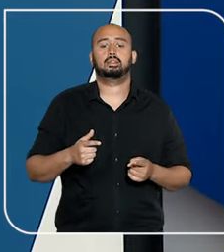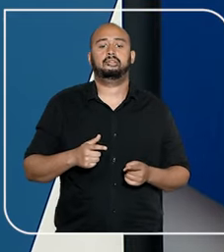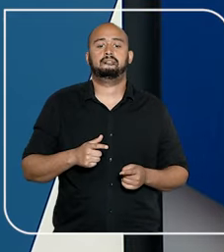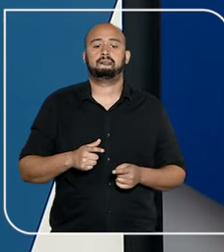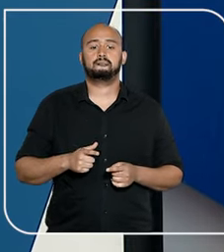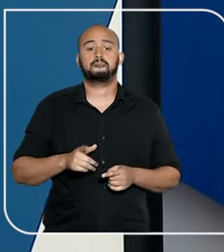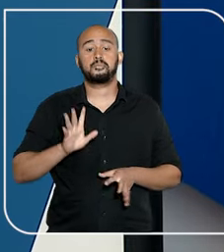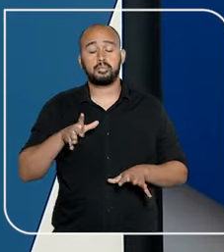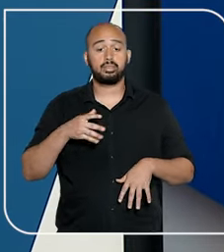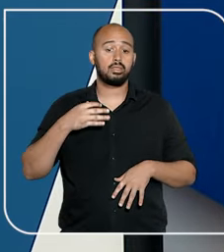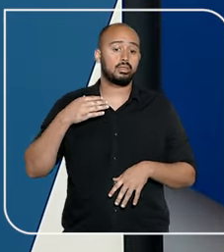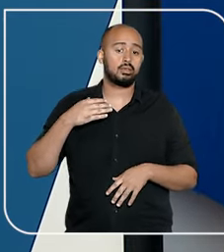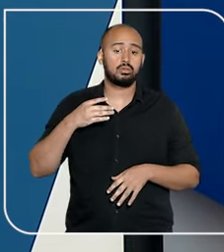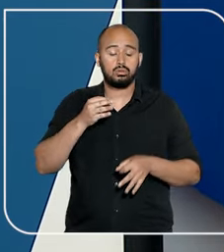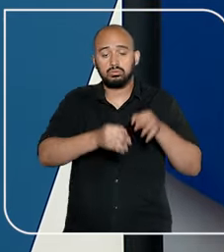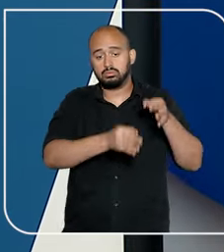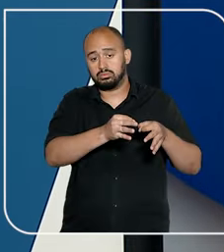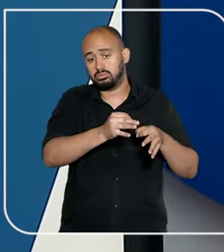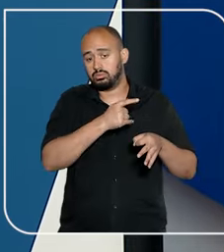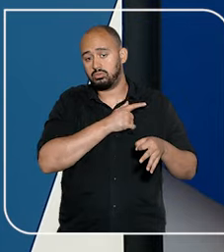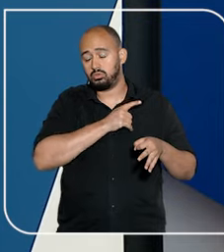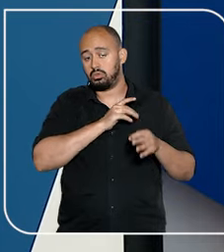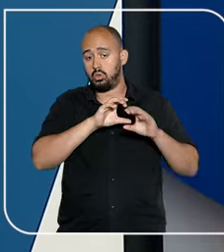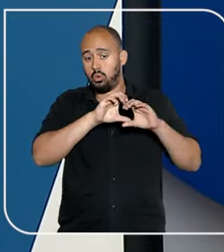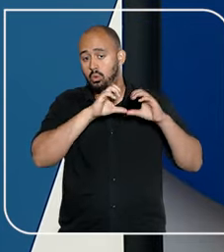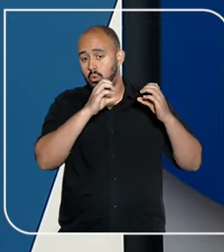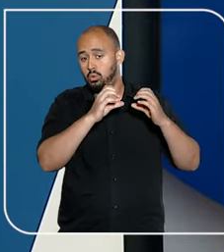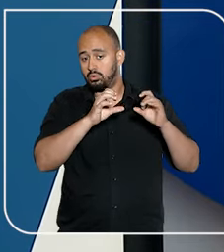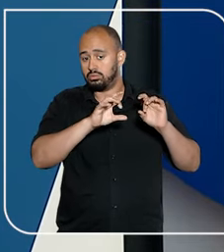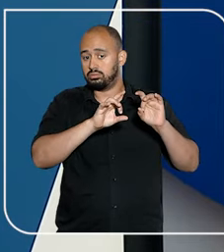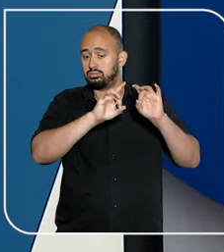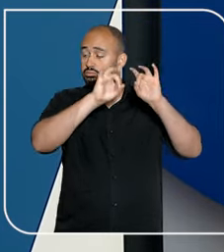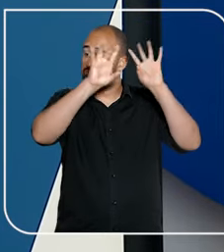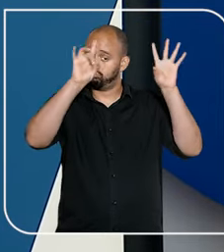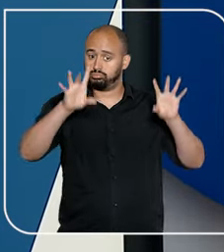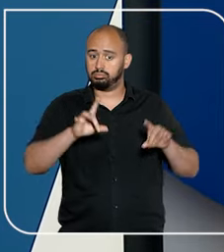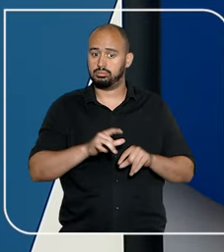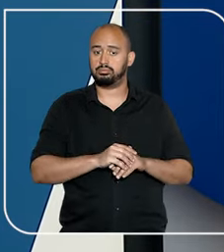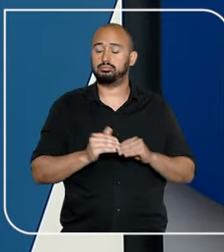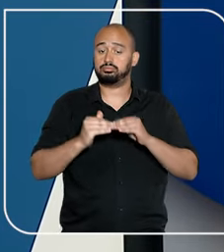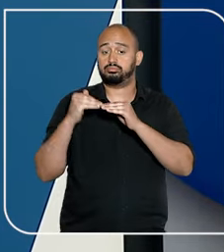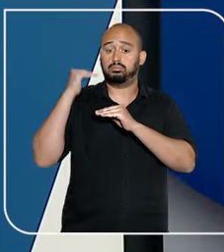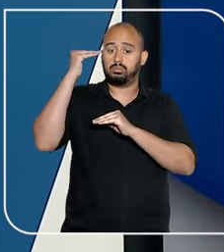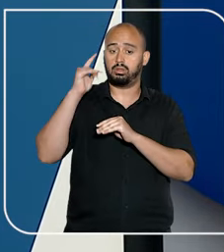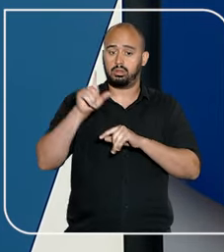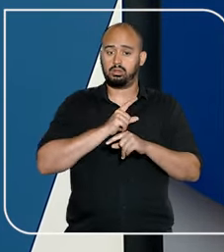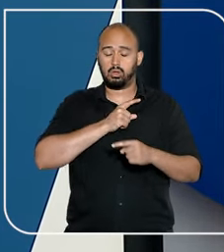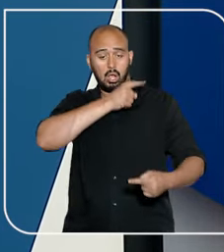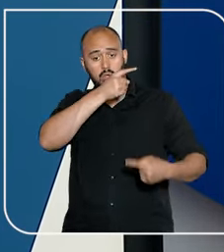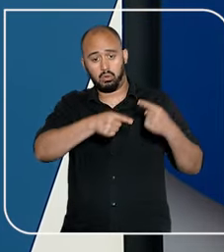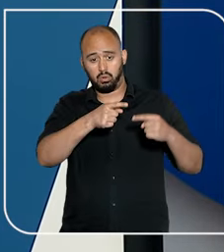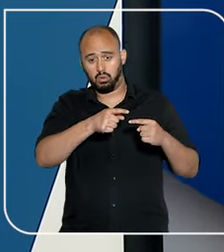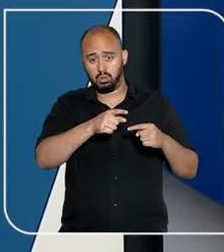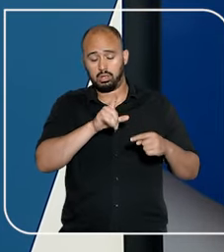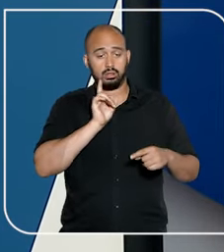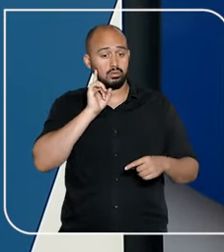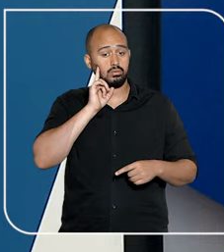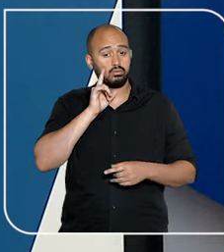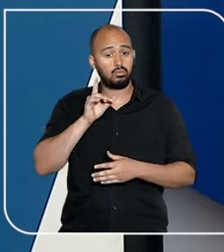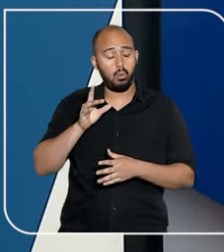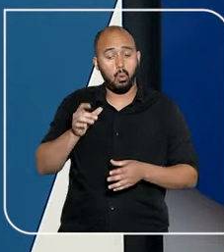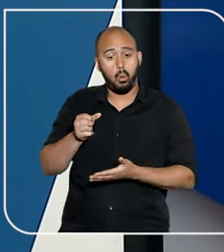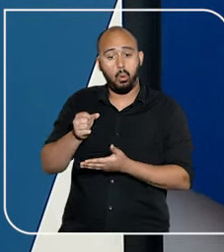Congresso Internacional Corte Supremas no Direito Comparado, com debates sobre os filtros